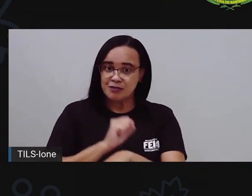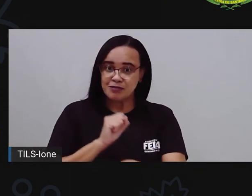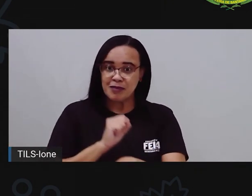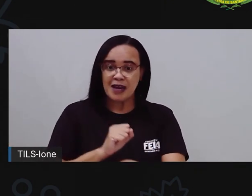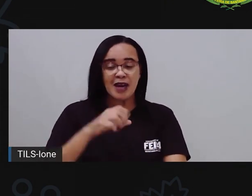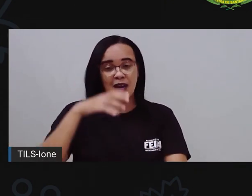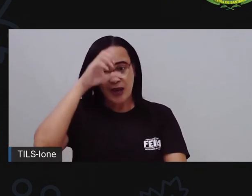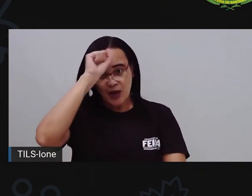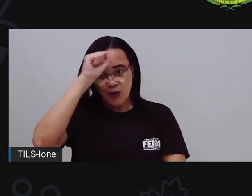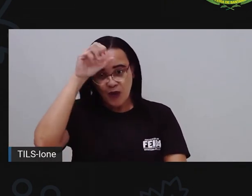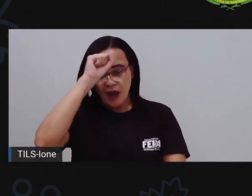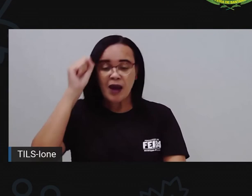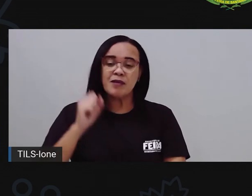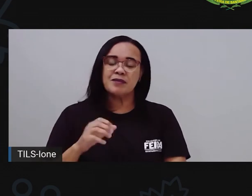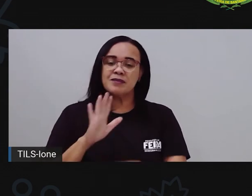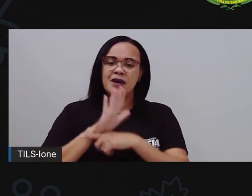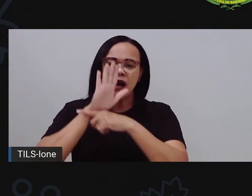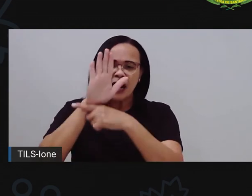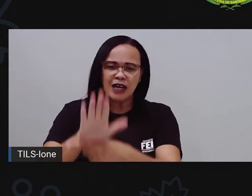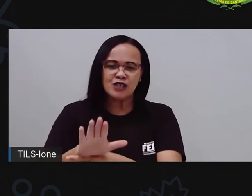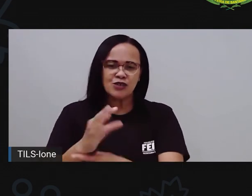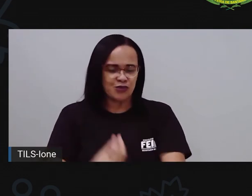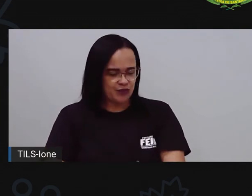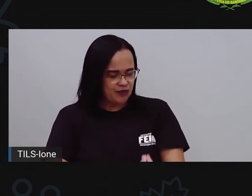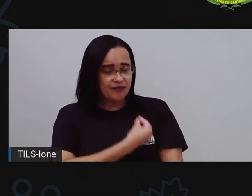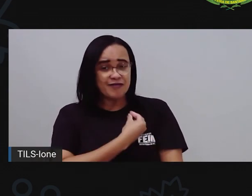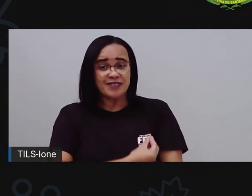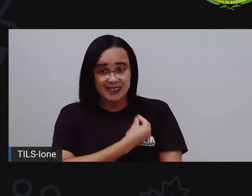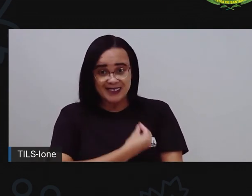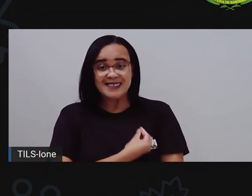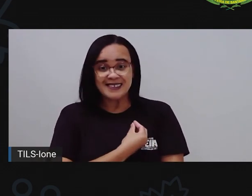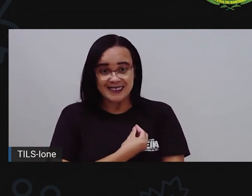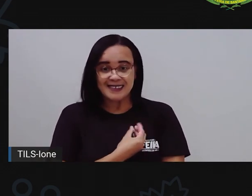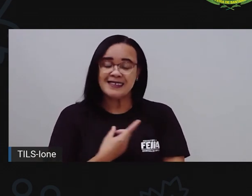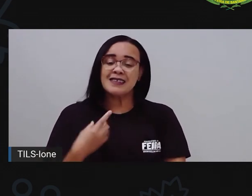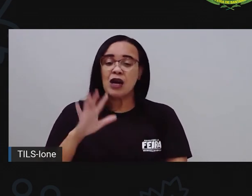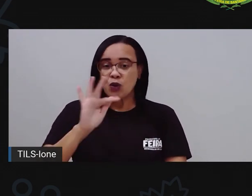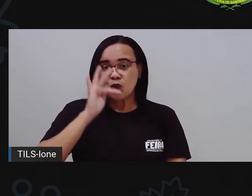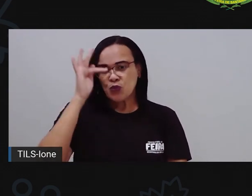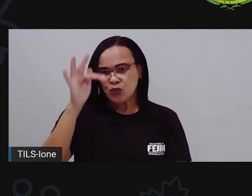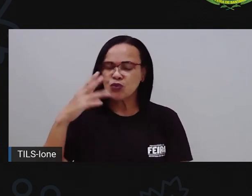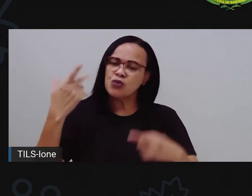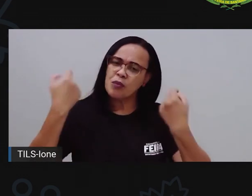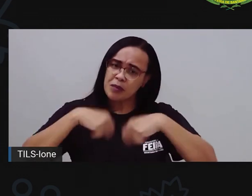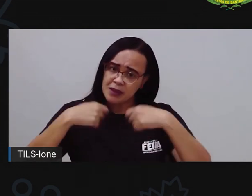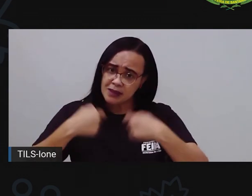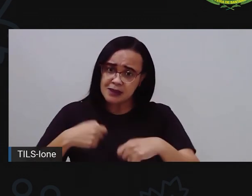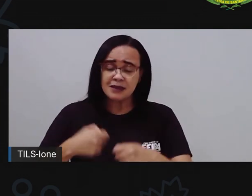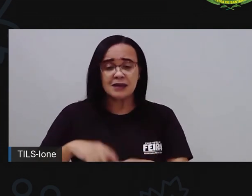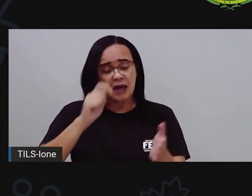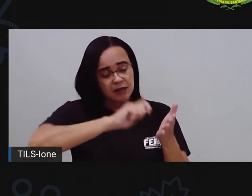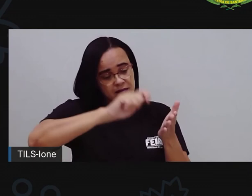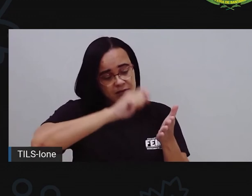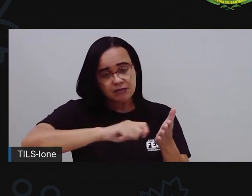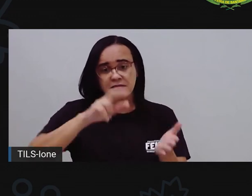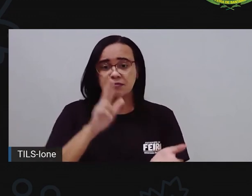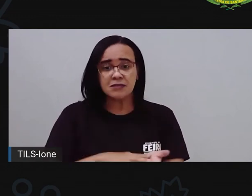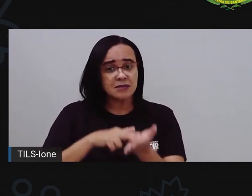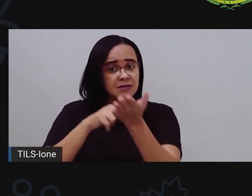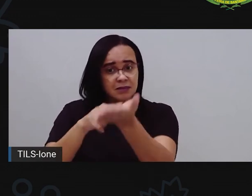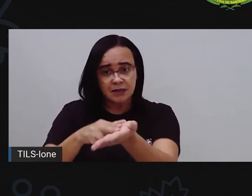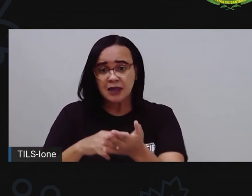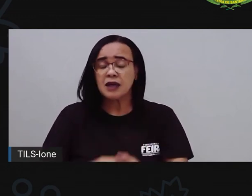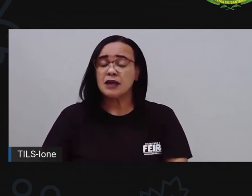vocês, né? Que seja muito útil aí, para quando vocês precisarem fazer uma carta, um bilhete, convidar alguém para visitar vocês. se vocês